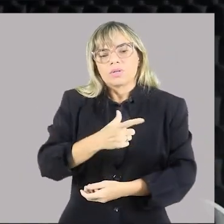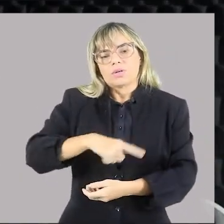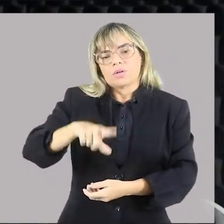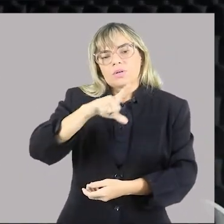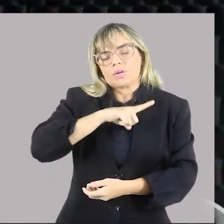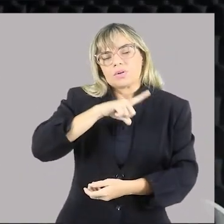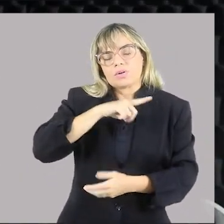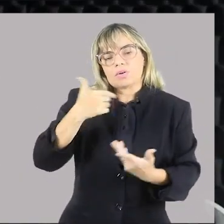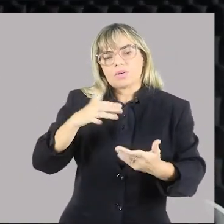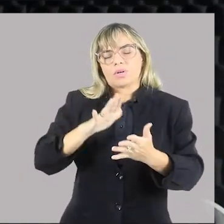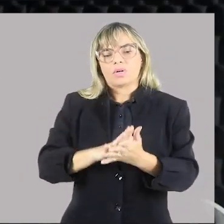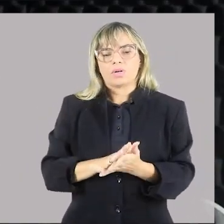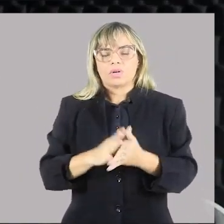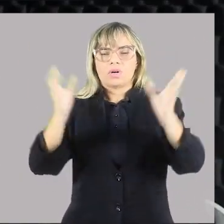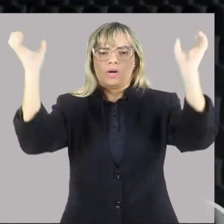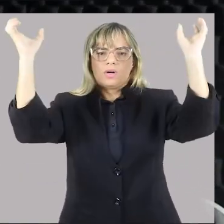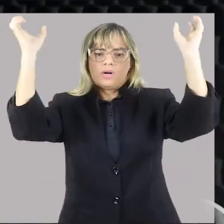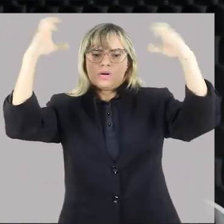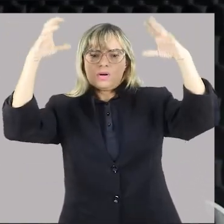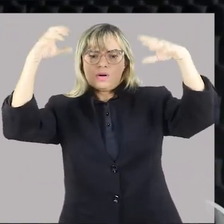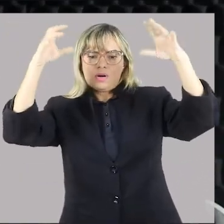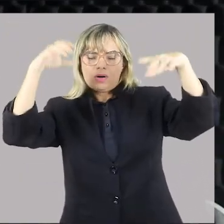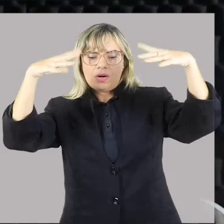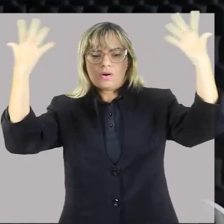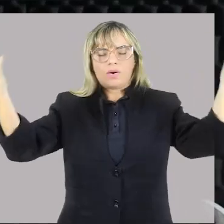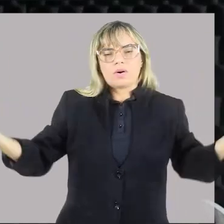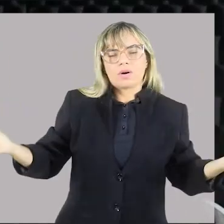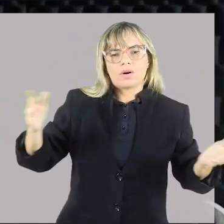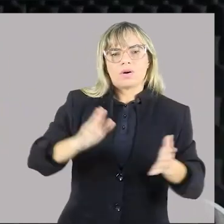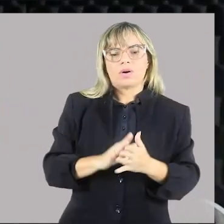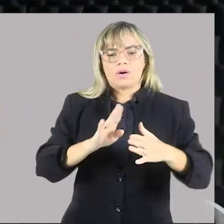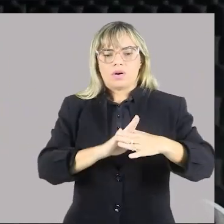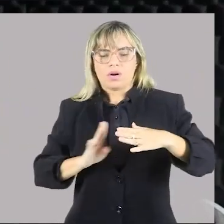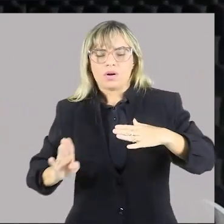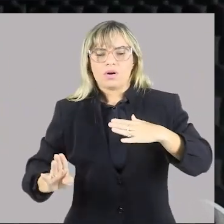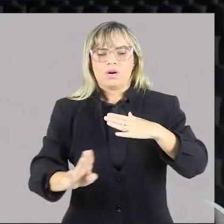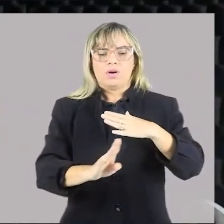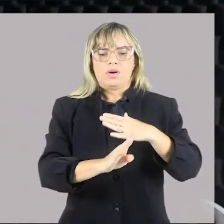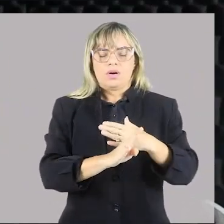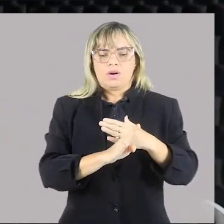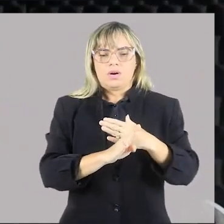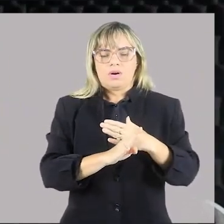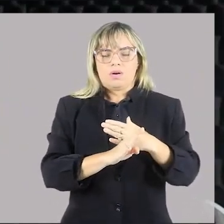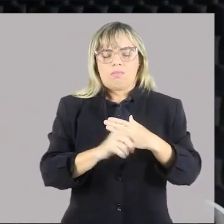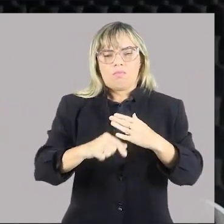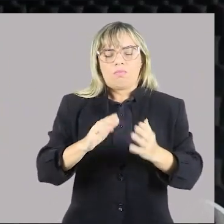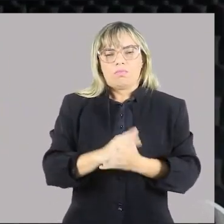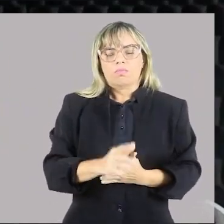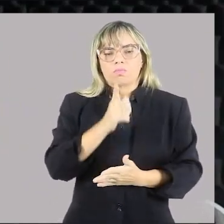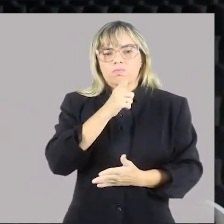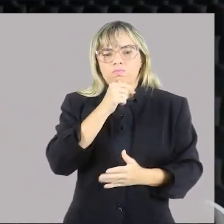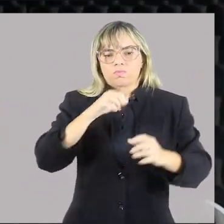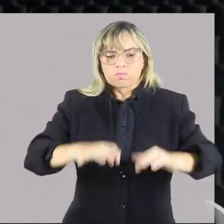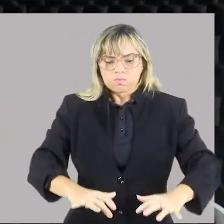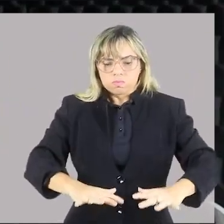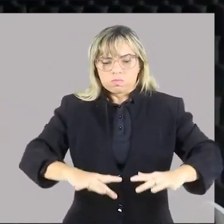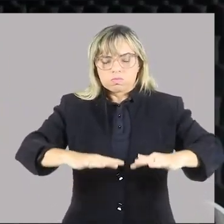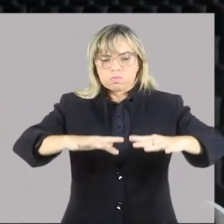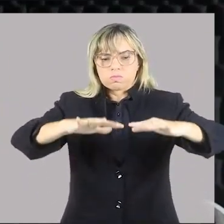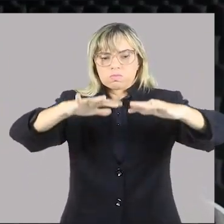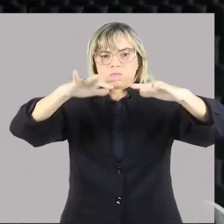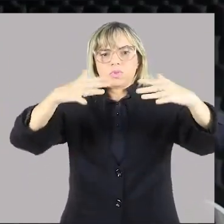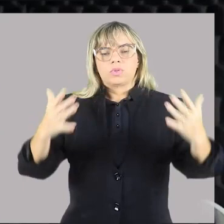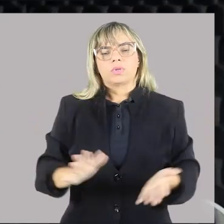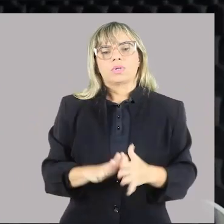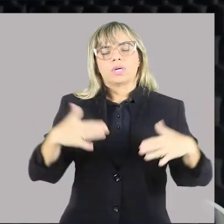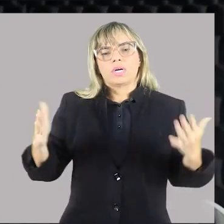período de chuvas, a maioria dos bairros sofrem com alagamentos, com as inundações da vida, e com